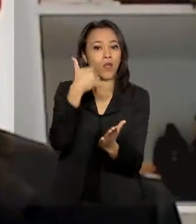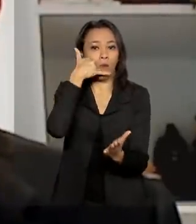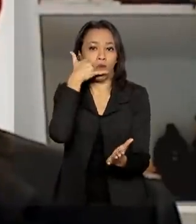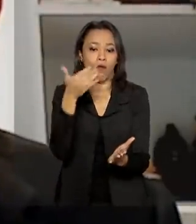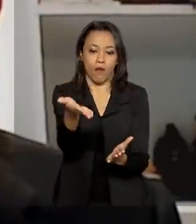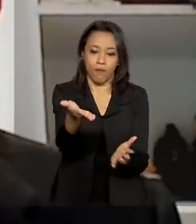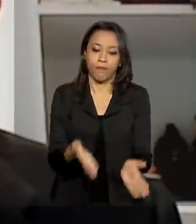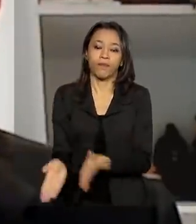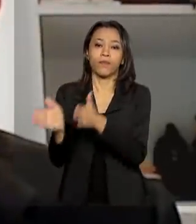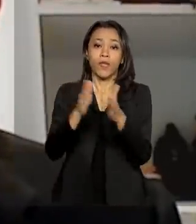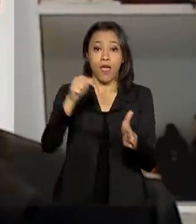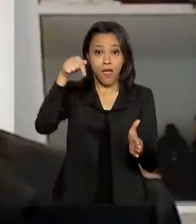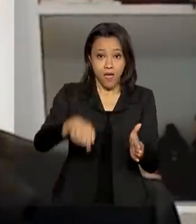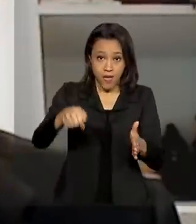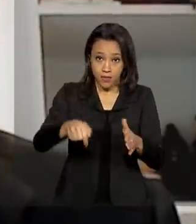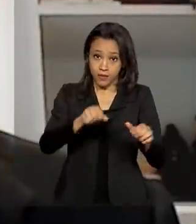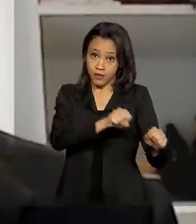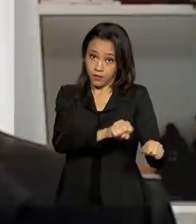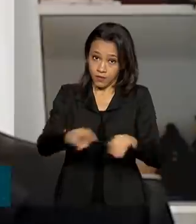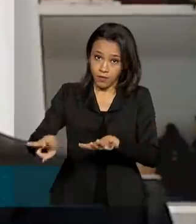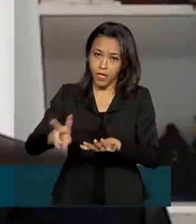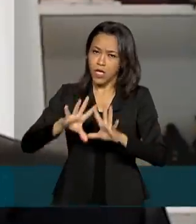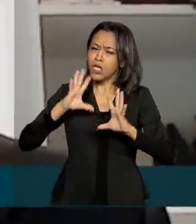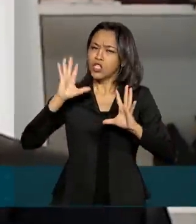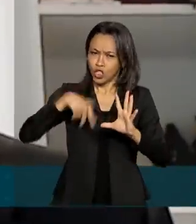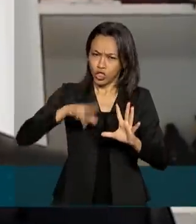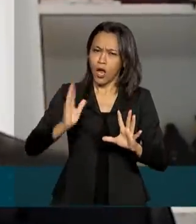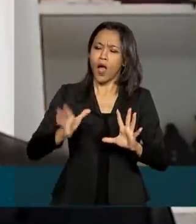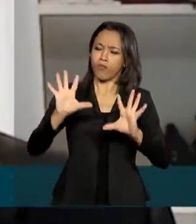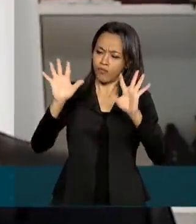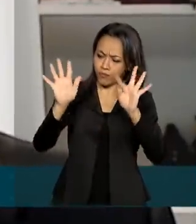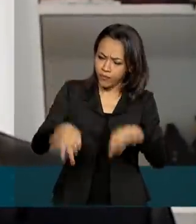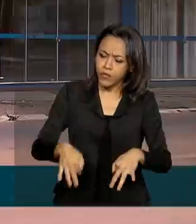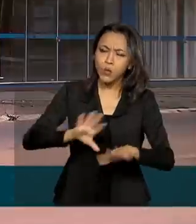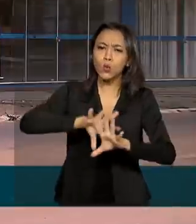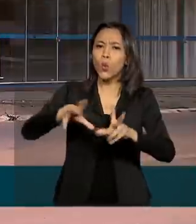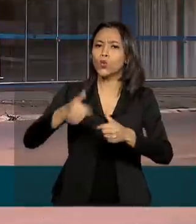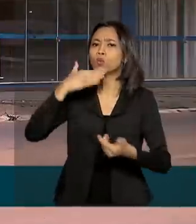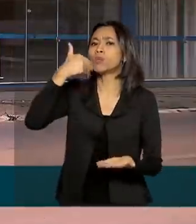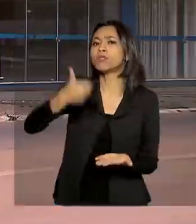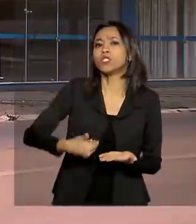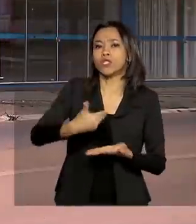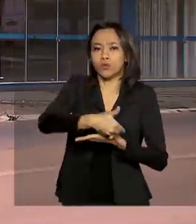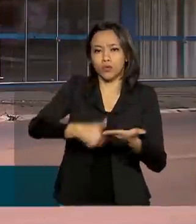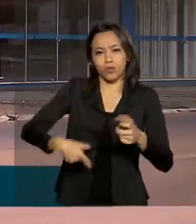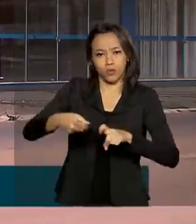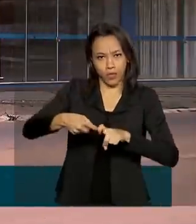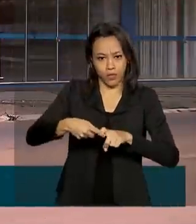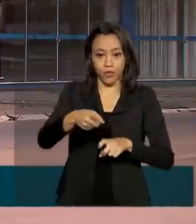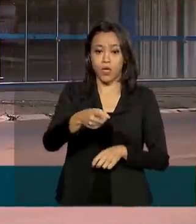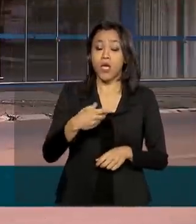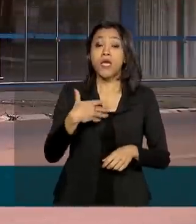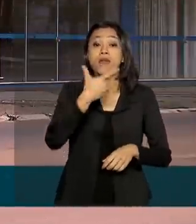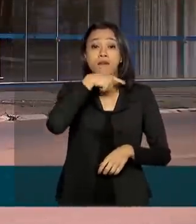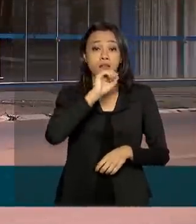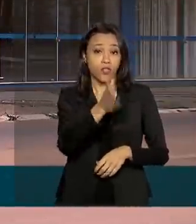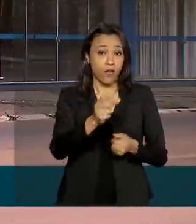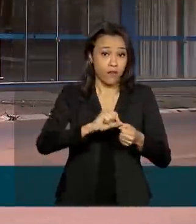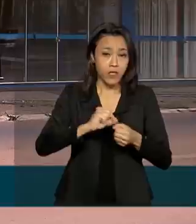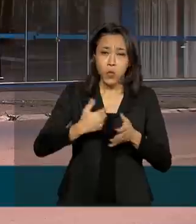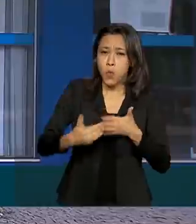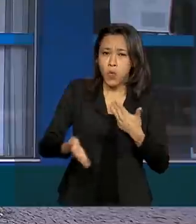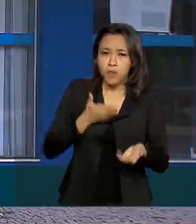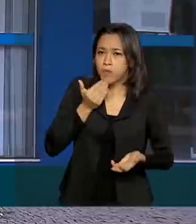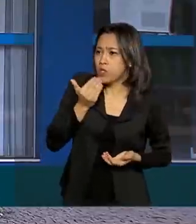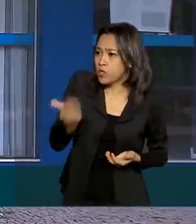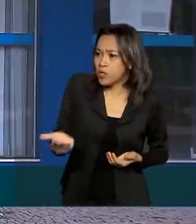finalizando todo o represado dos pedidos desses atestados. Quem fez qualquer requerimento ao INSS